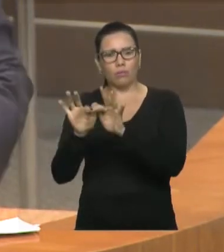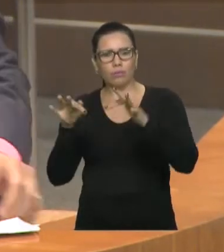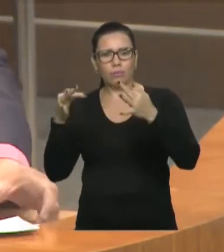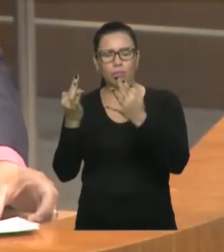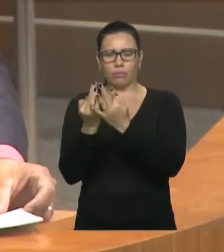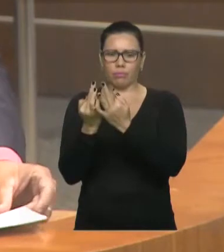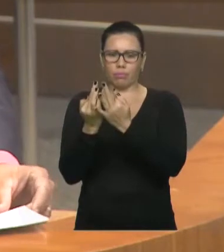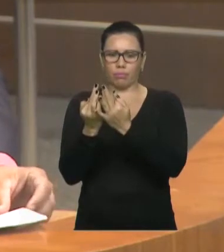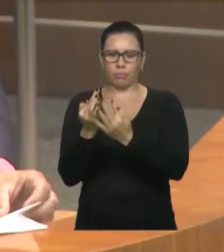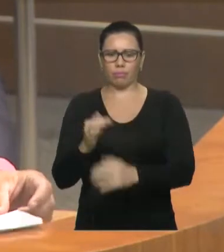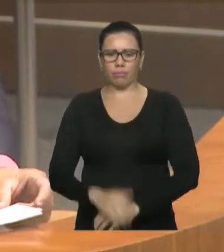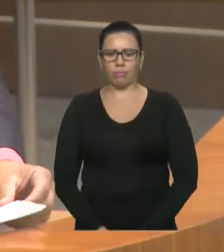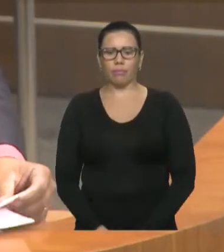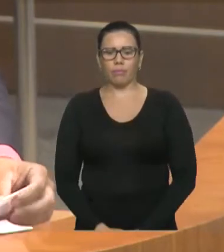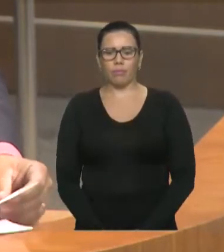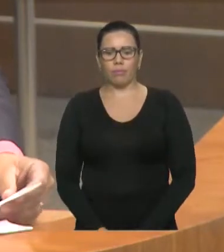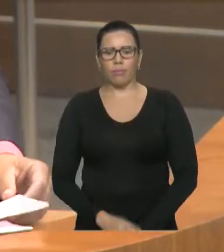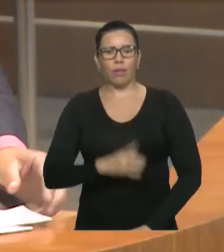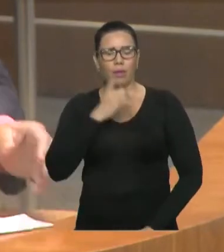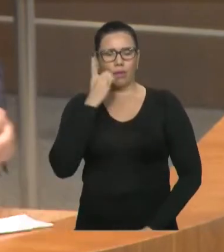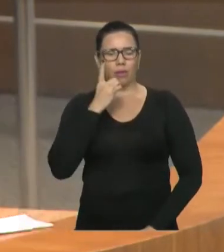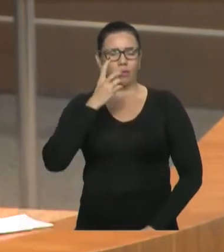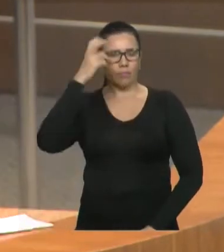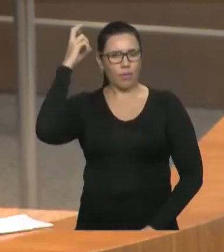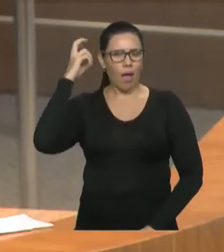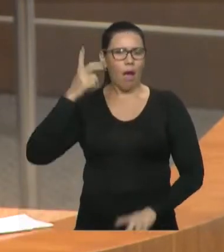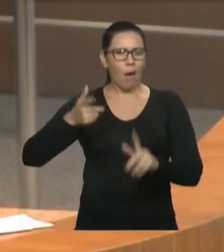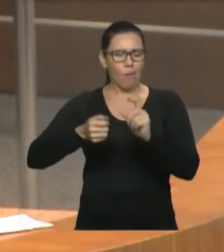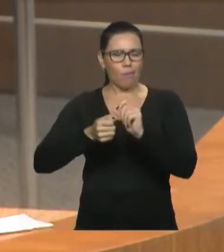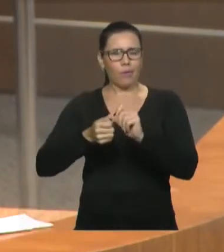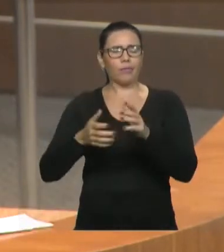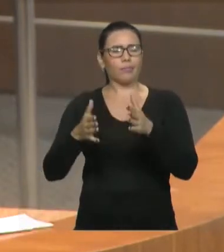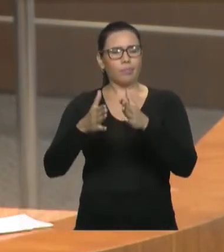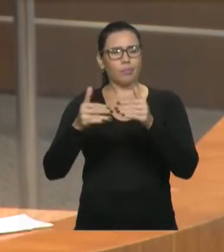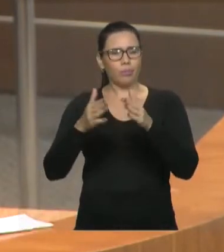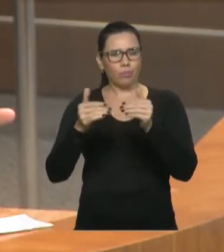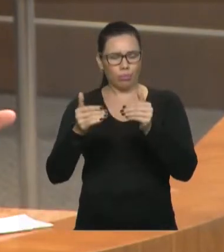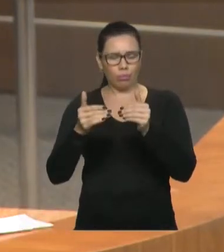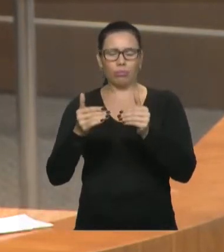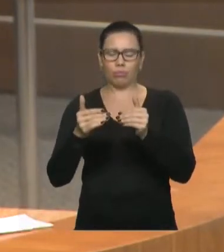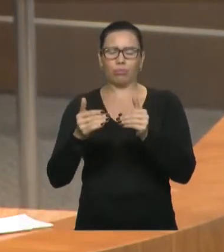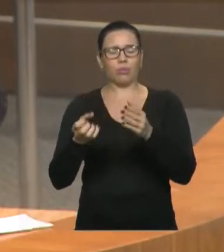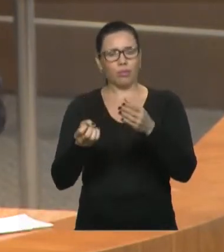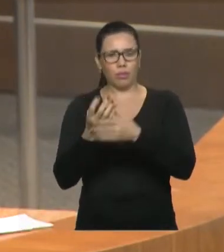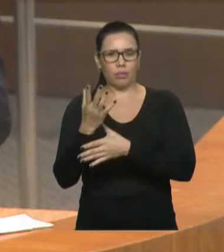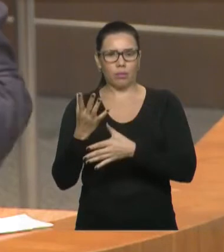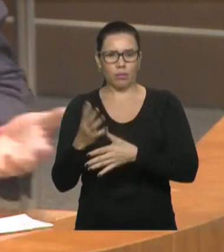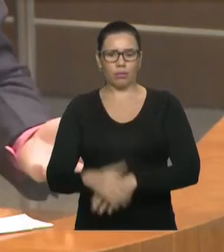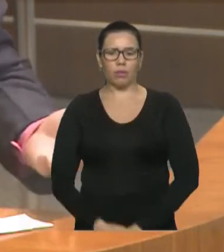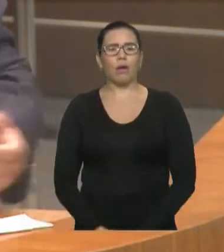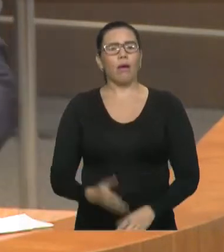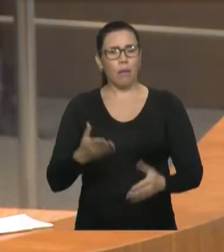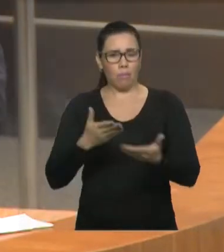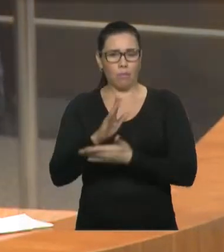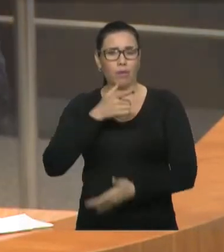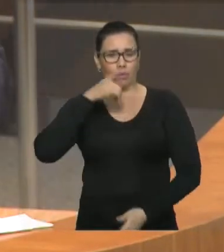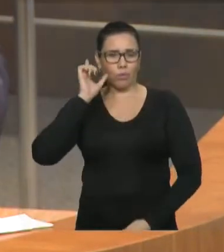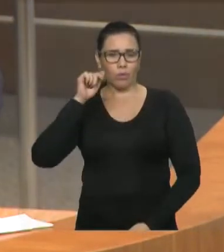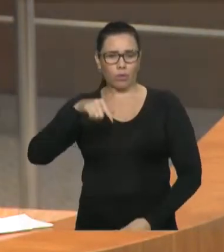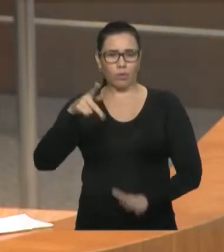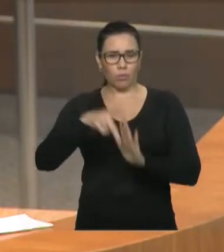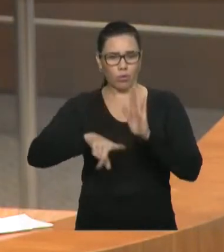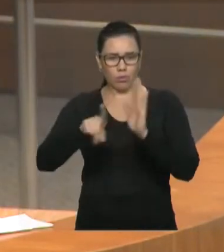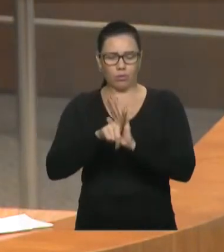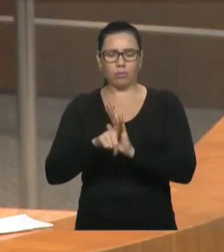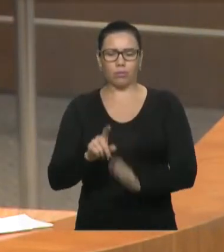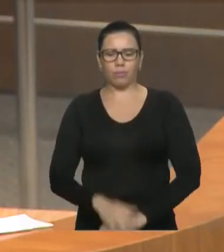Mas a SAF fez com que o selo pudesse tomar vida, e fez uma portaria, existe uma